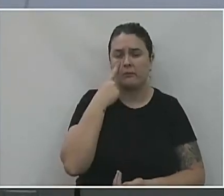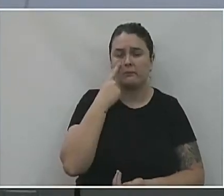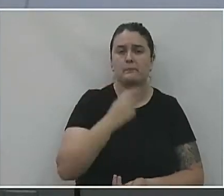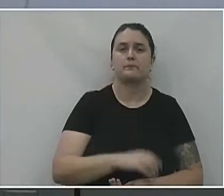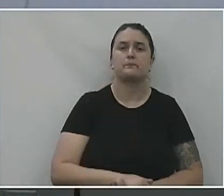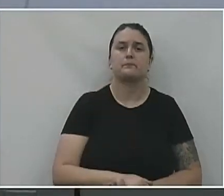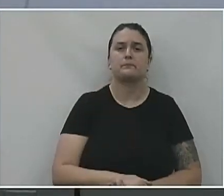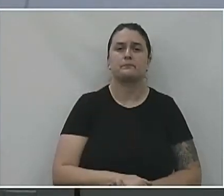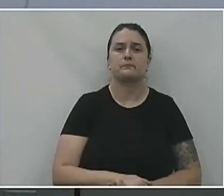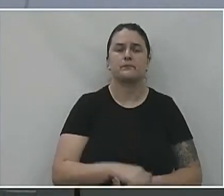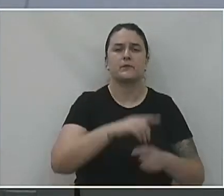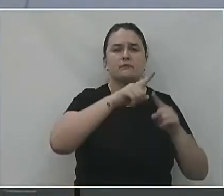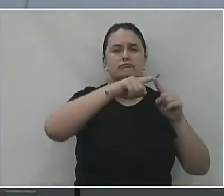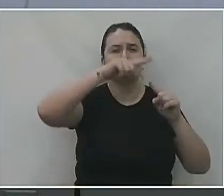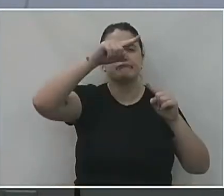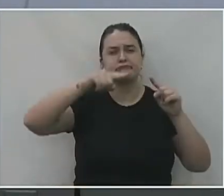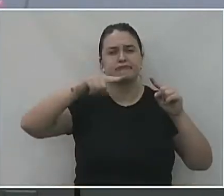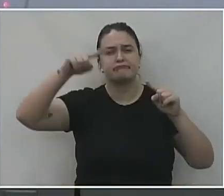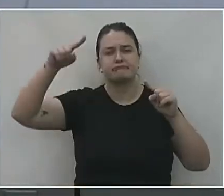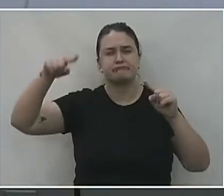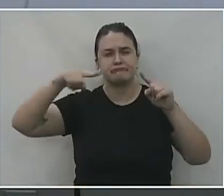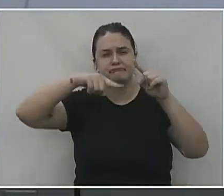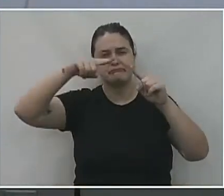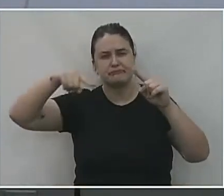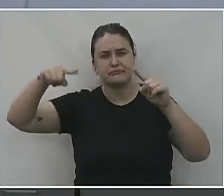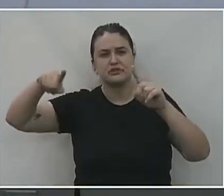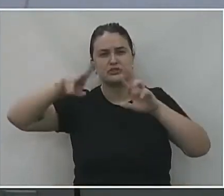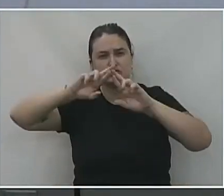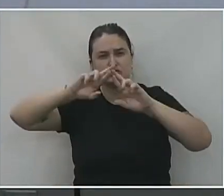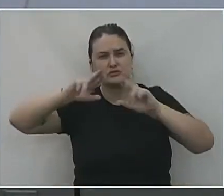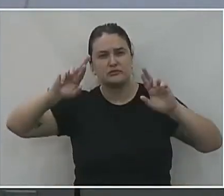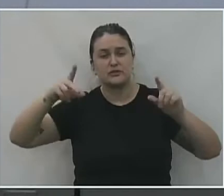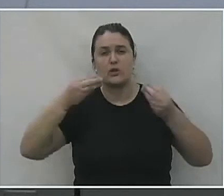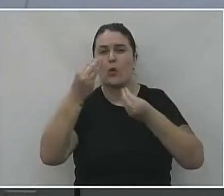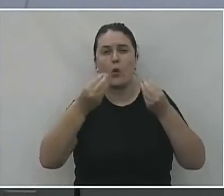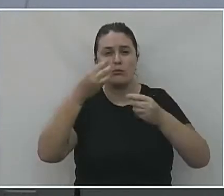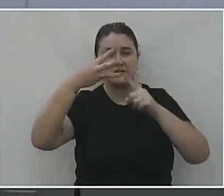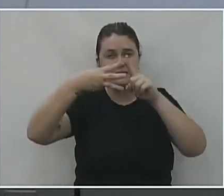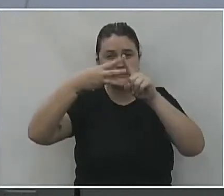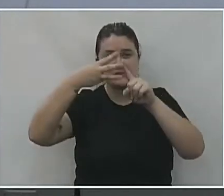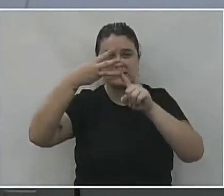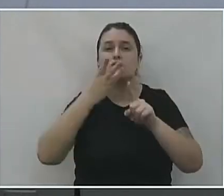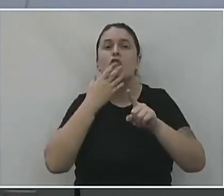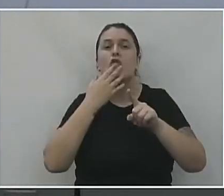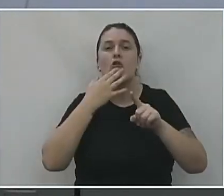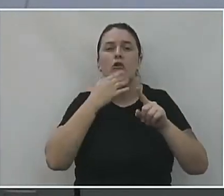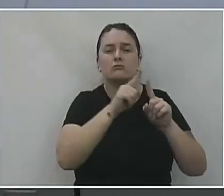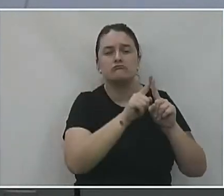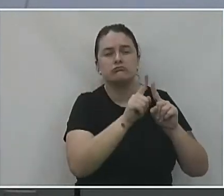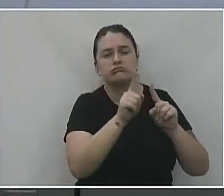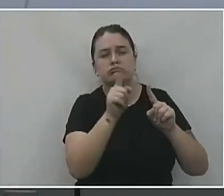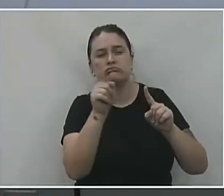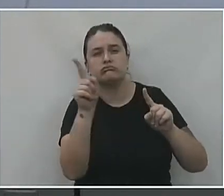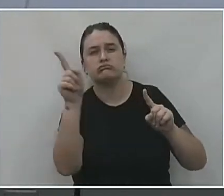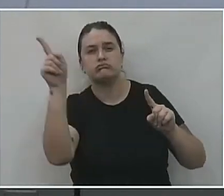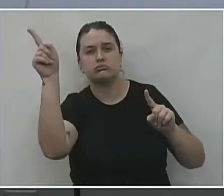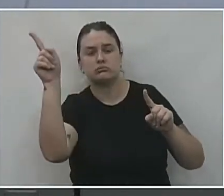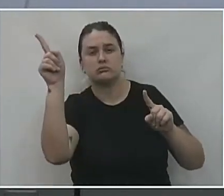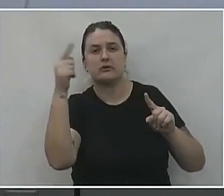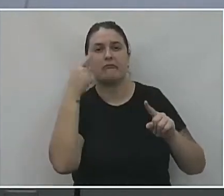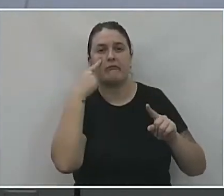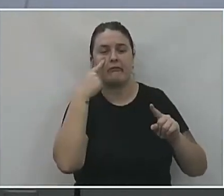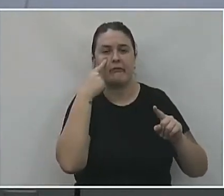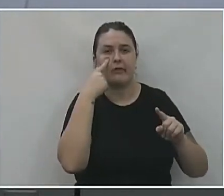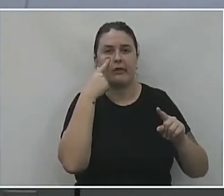a variação dessas linhas e como as três acenderam no